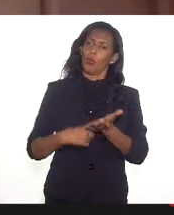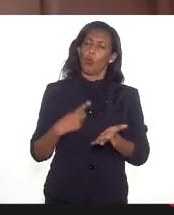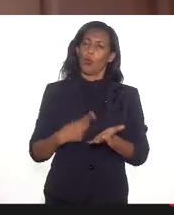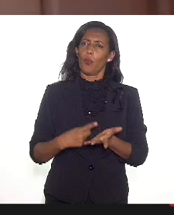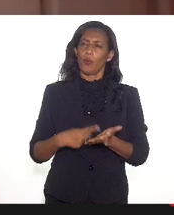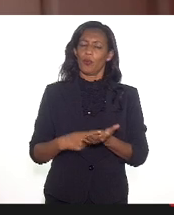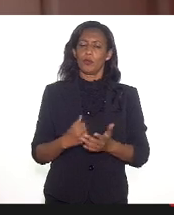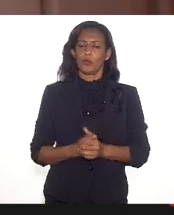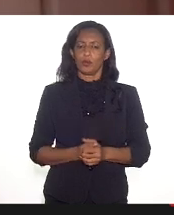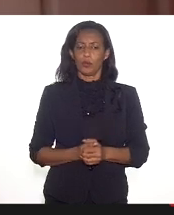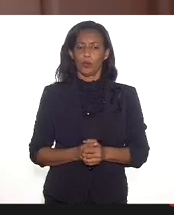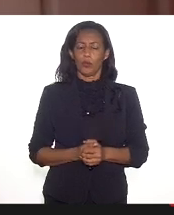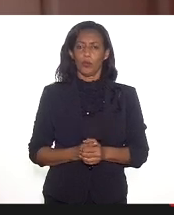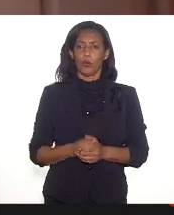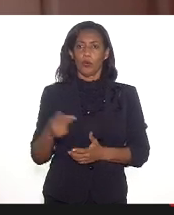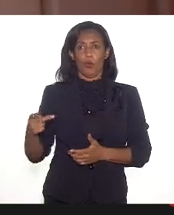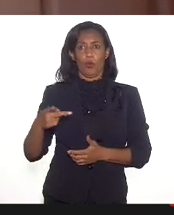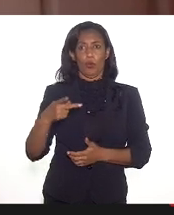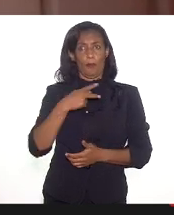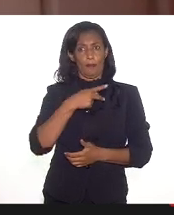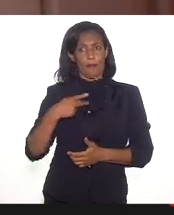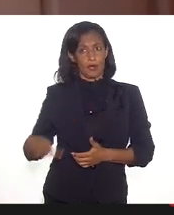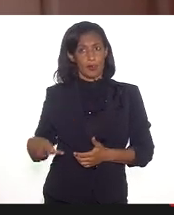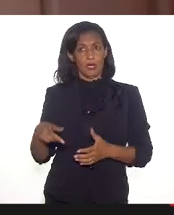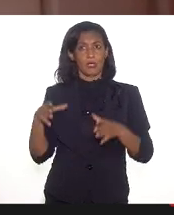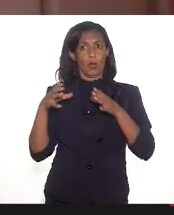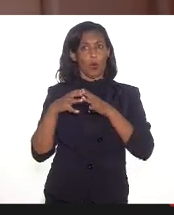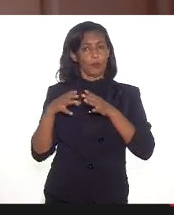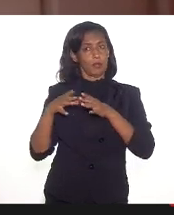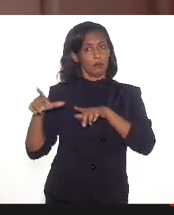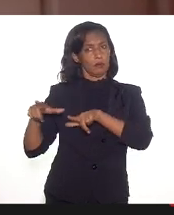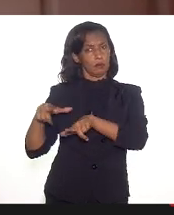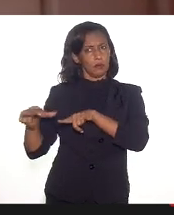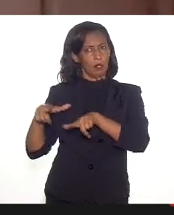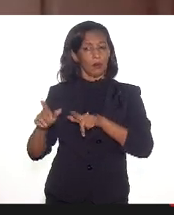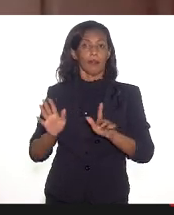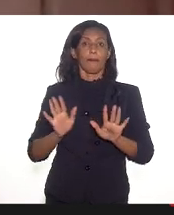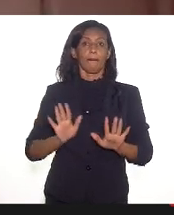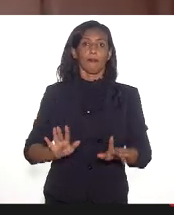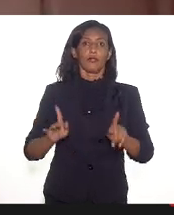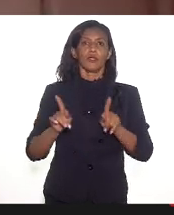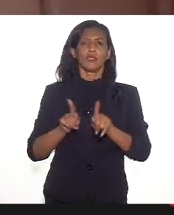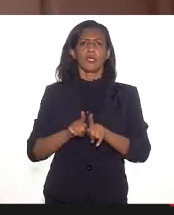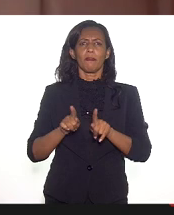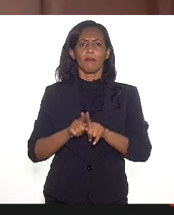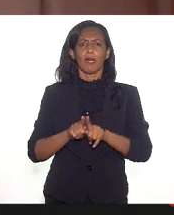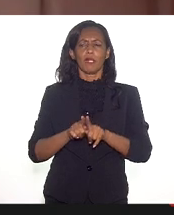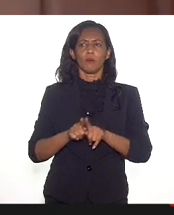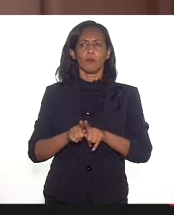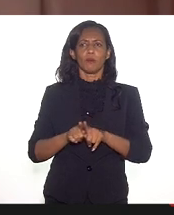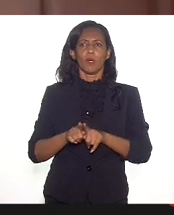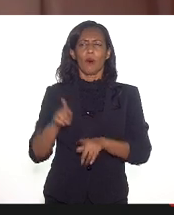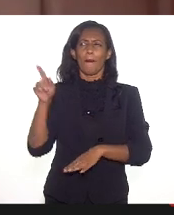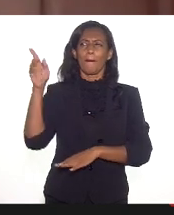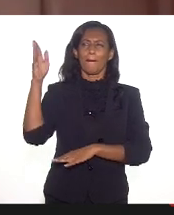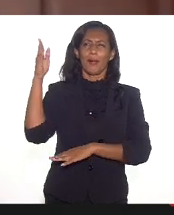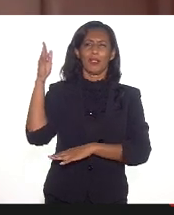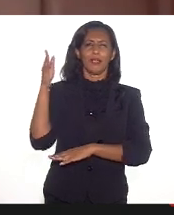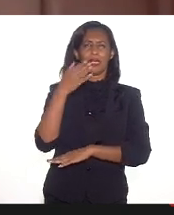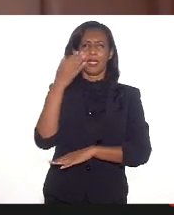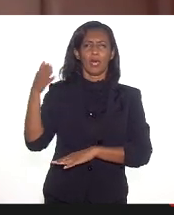coincidente com a presidência da Comissão do Trabalho, mas também com uma bandeira de luta